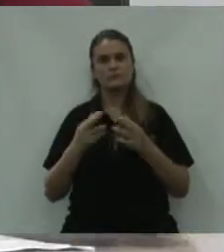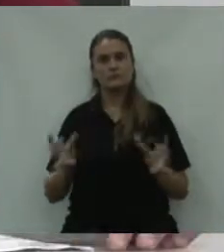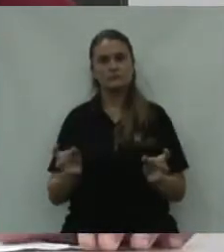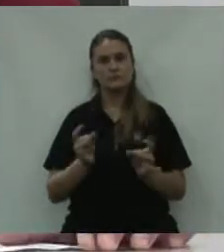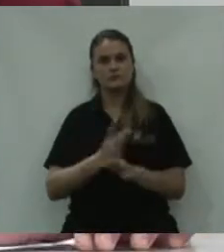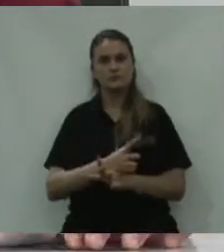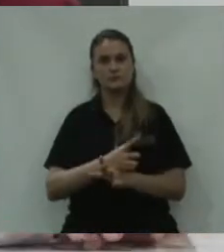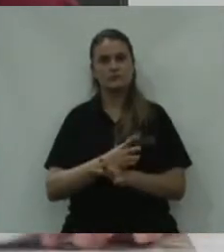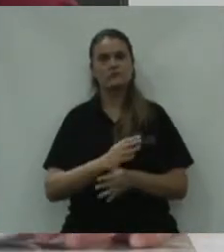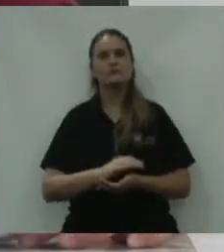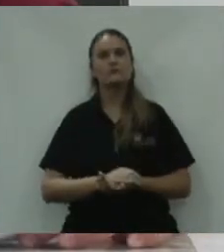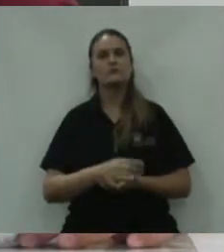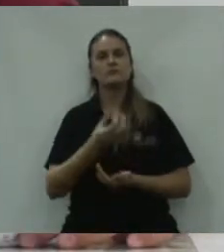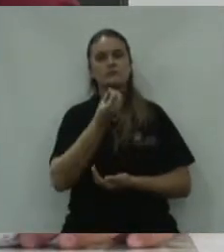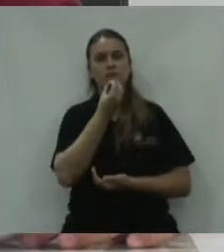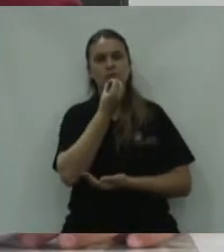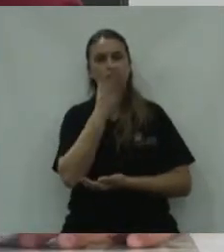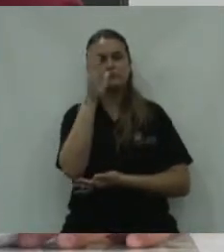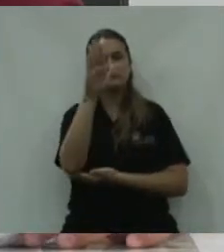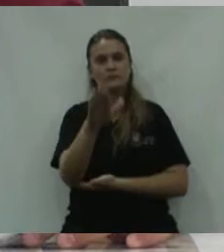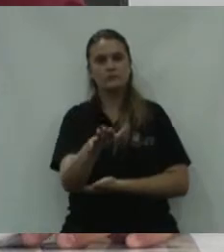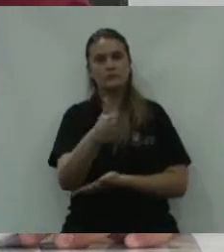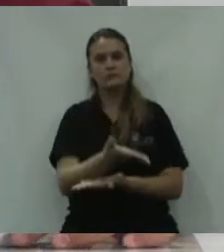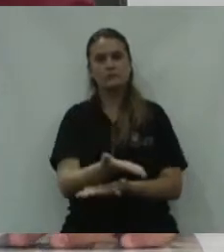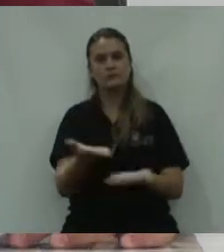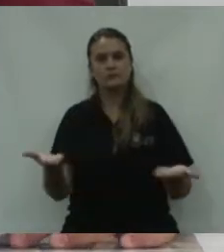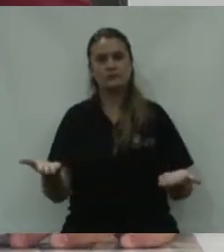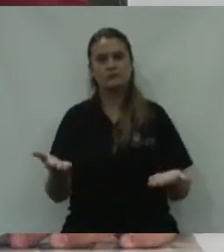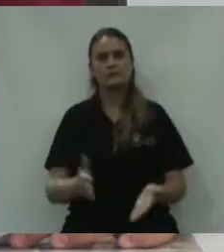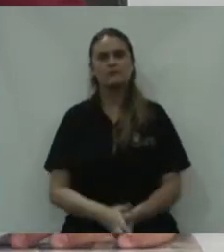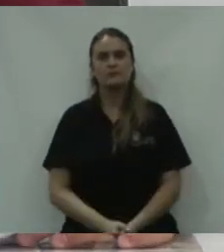declaro encerrado os trabalhos e desejo uma boa tarde a todos.